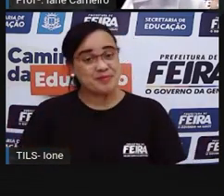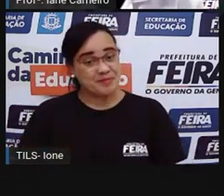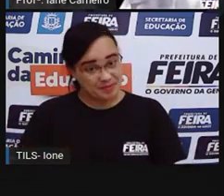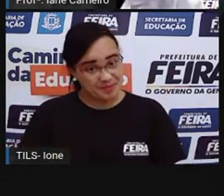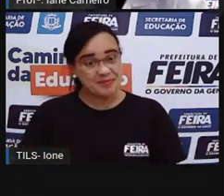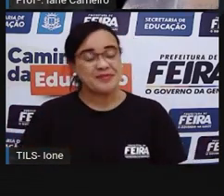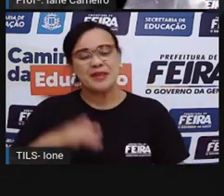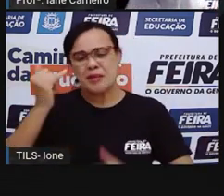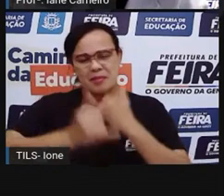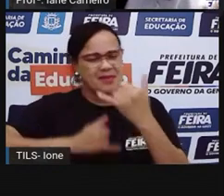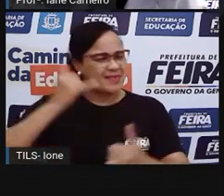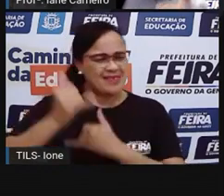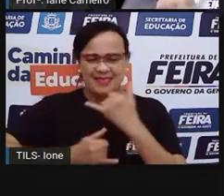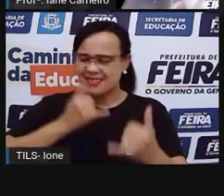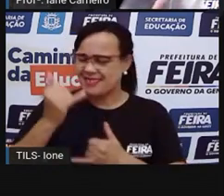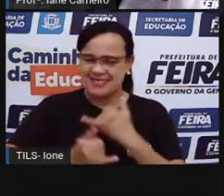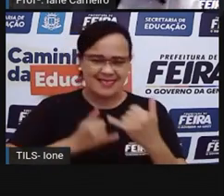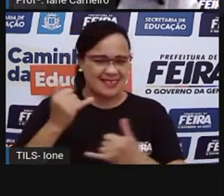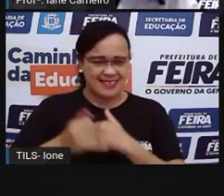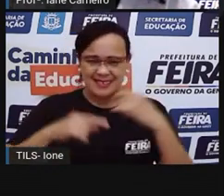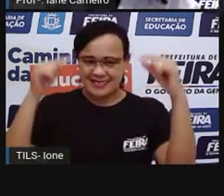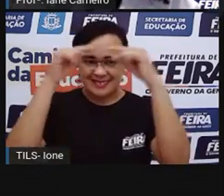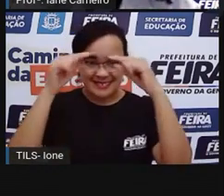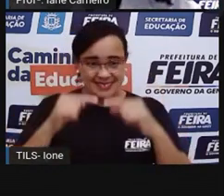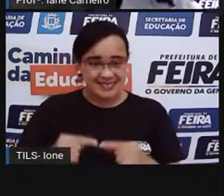com brincadeiras redondas. Vamos lá?